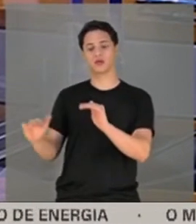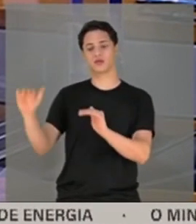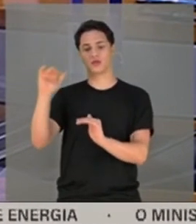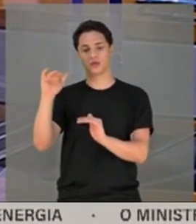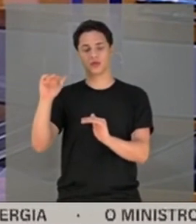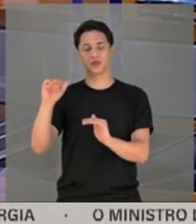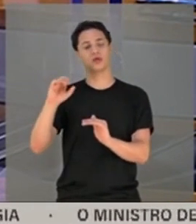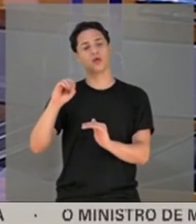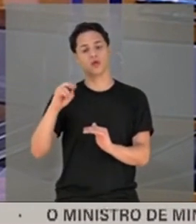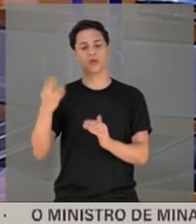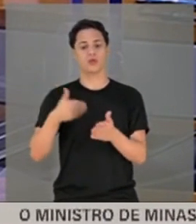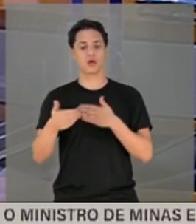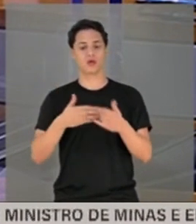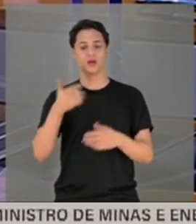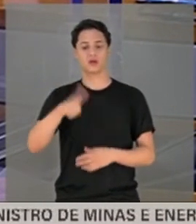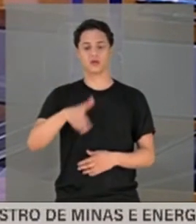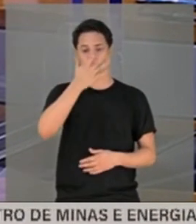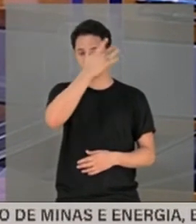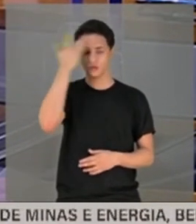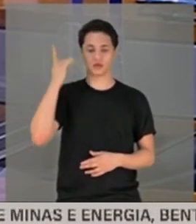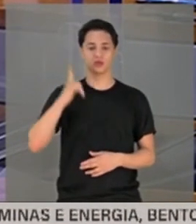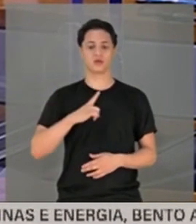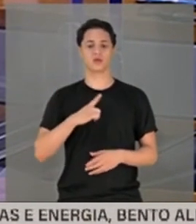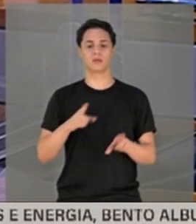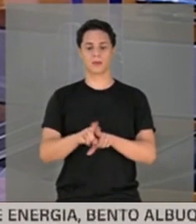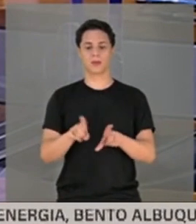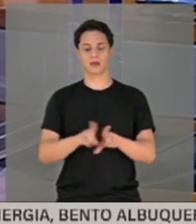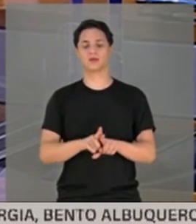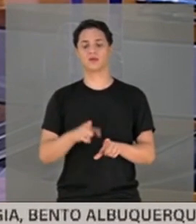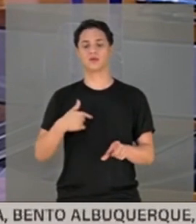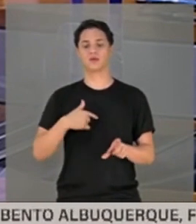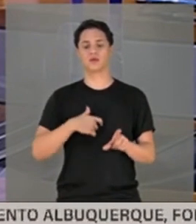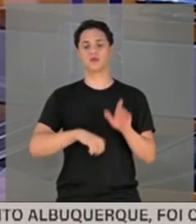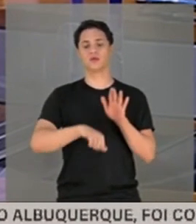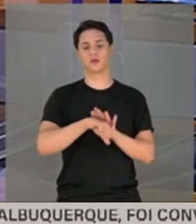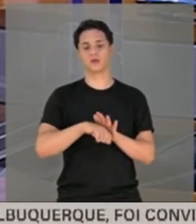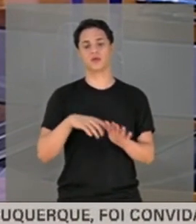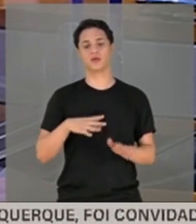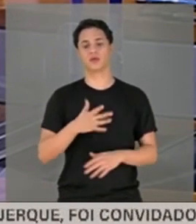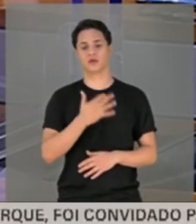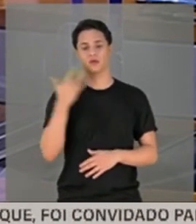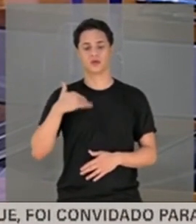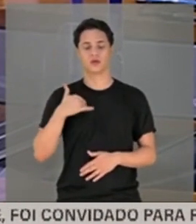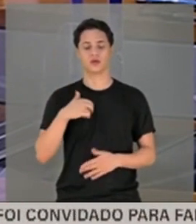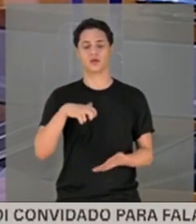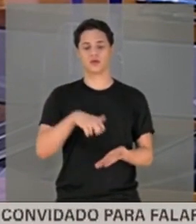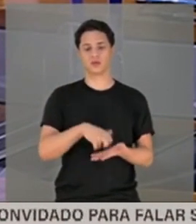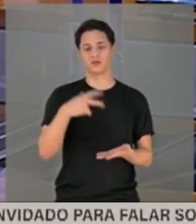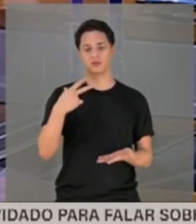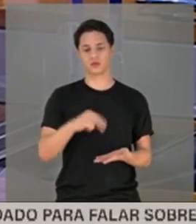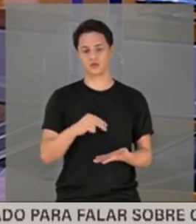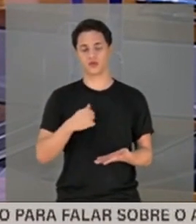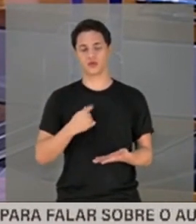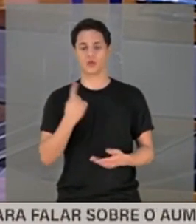parte ou qualquer outra pessoa que funciona ou é chamada intervira em processo judicial, policial ou administrativo ou em juízo arbitral. Pena. Reclusão.